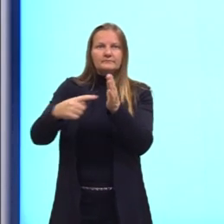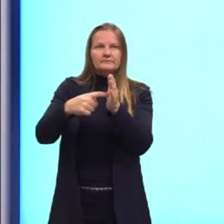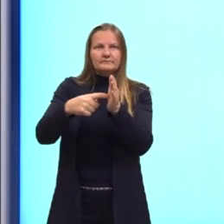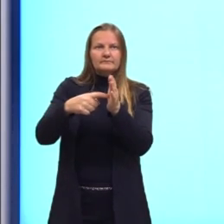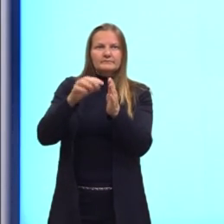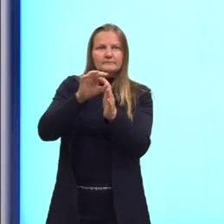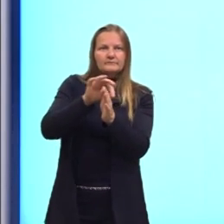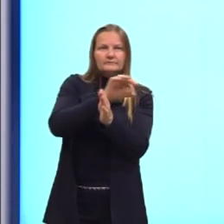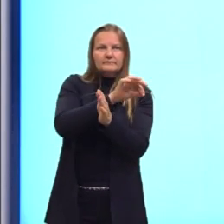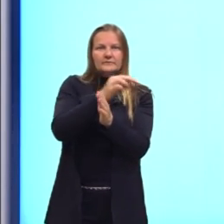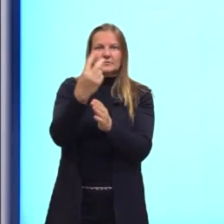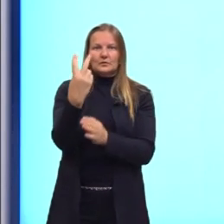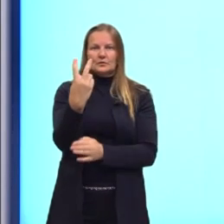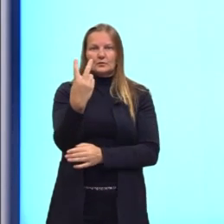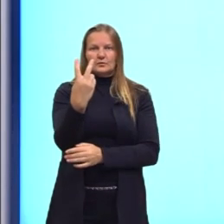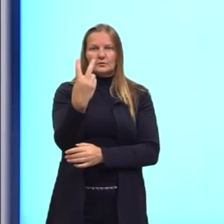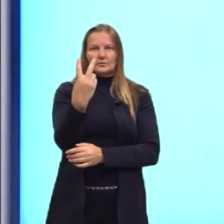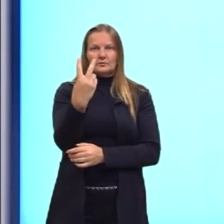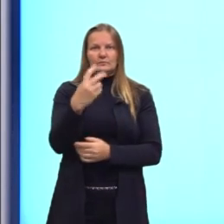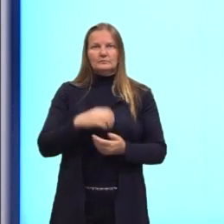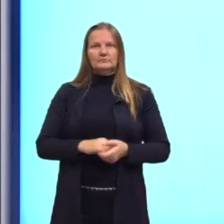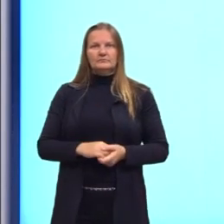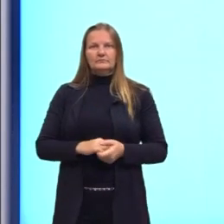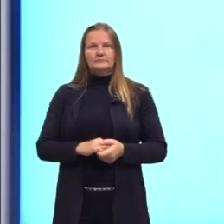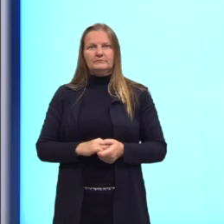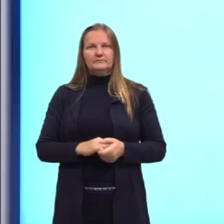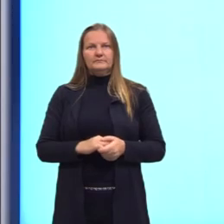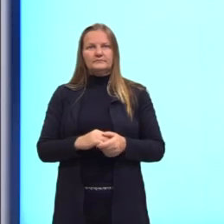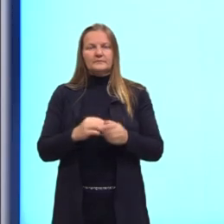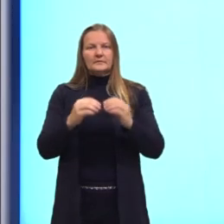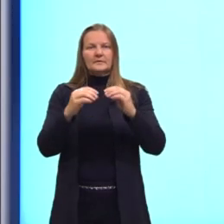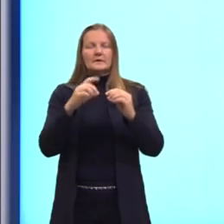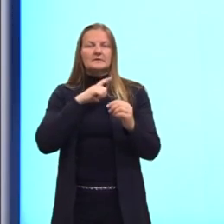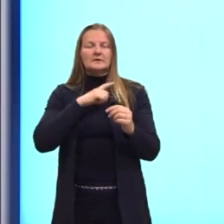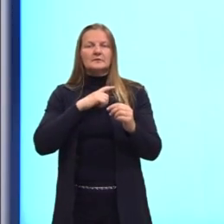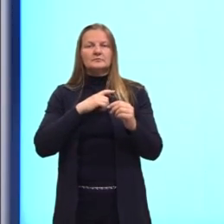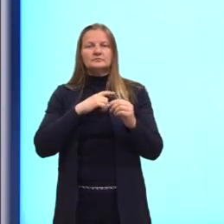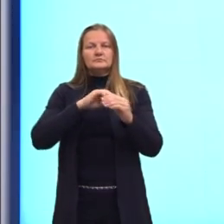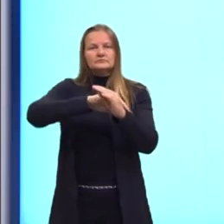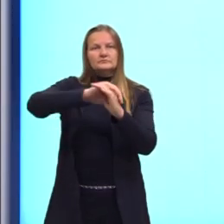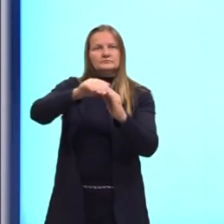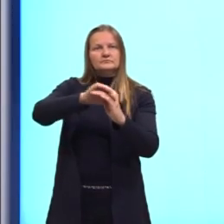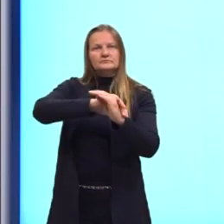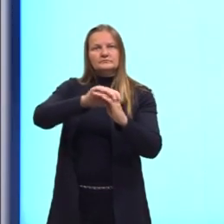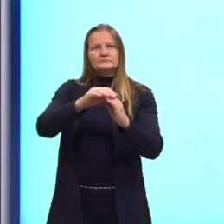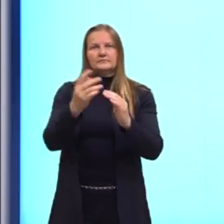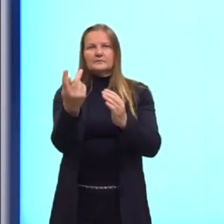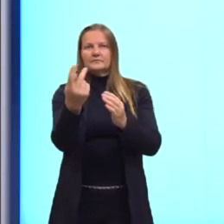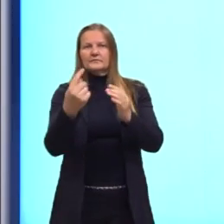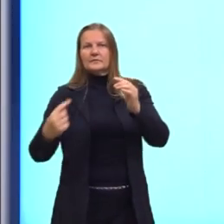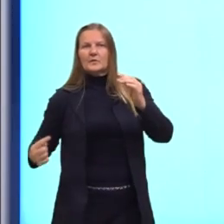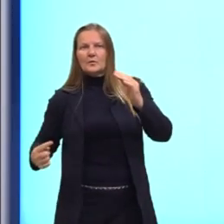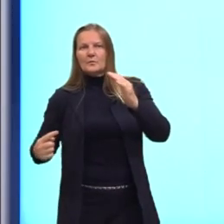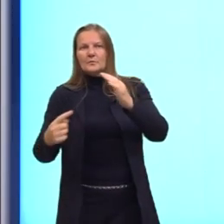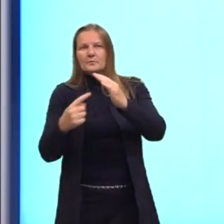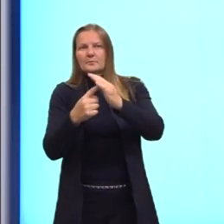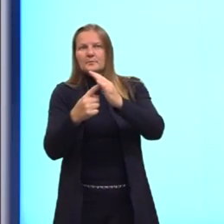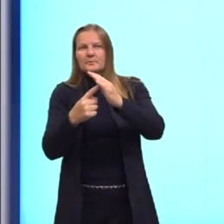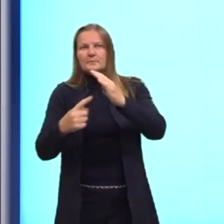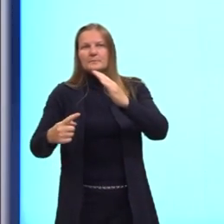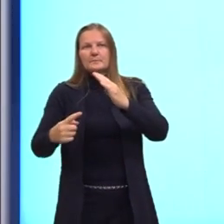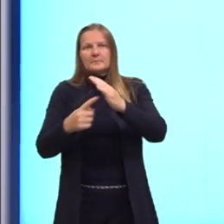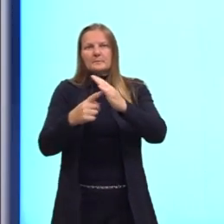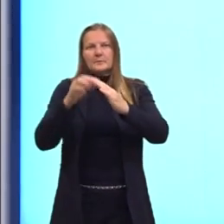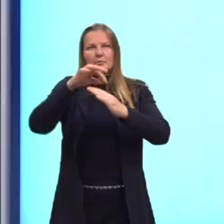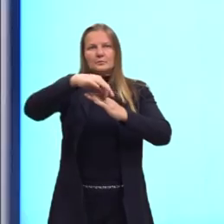no máximo dois pontos. Então aqui nós temos um poliedro convexo, nós traçamos uma reta qualquer onde